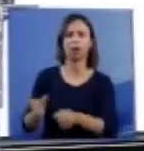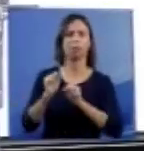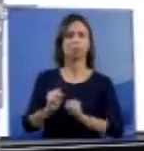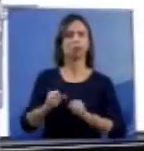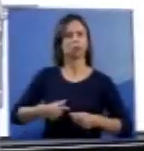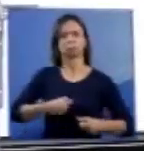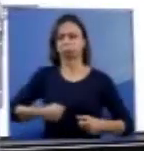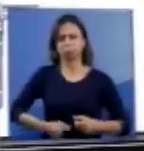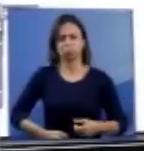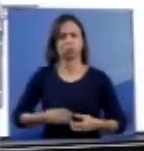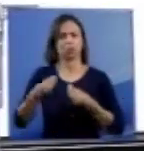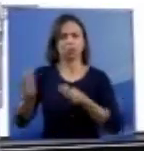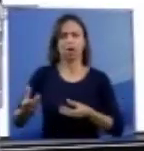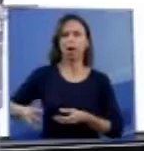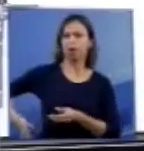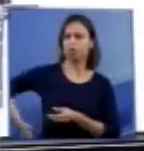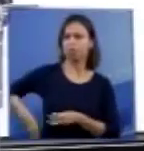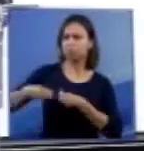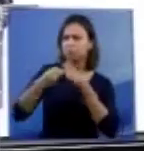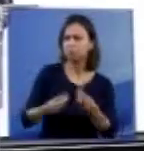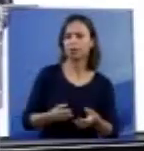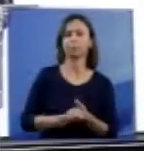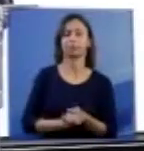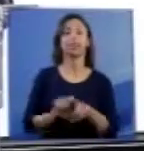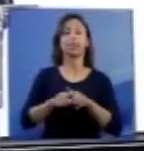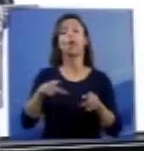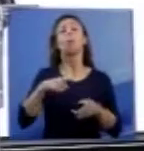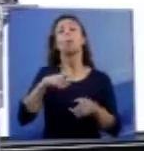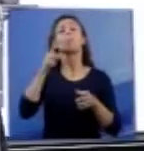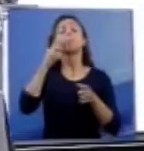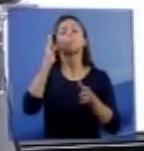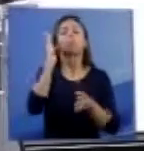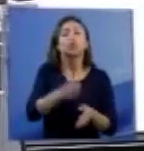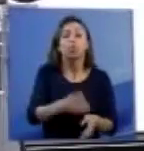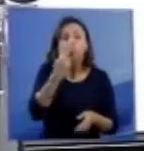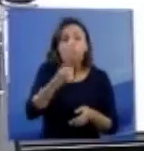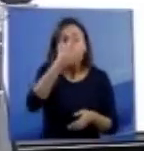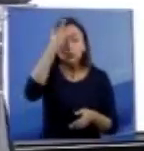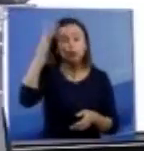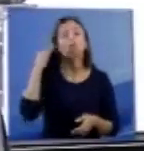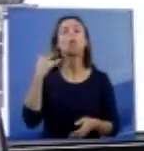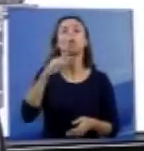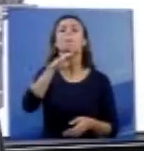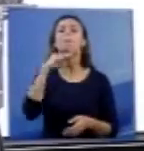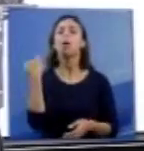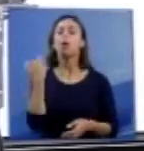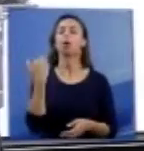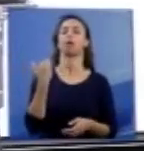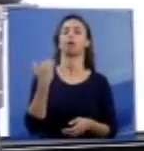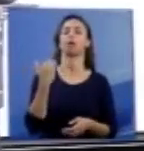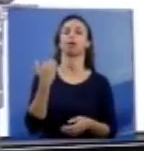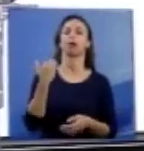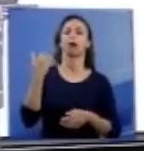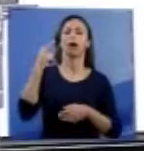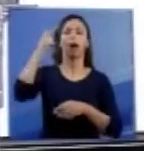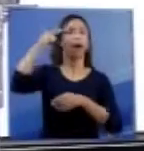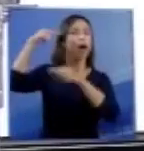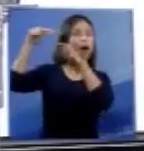entre a morte encefálica, propriamente dita, que é uma situação de prognóstico de uma